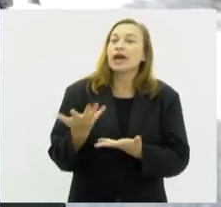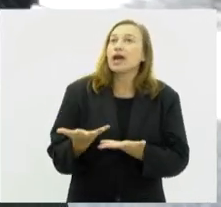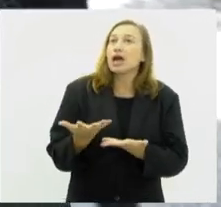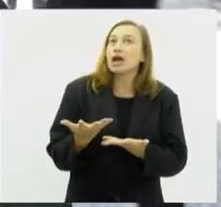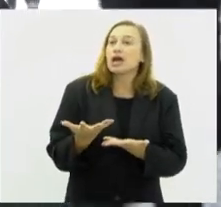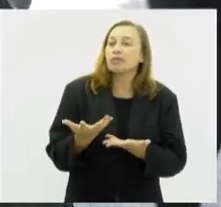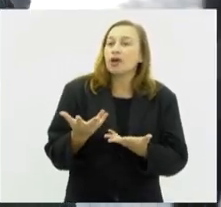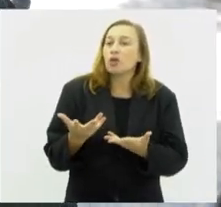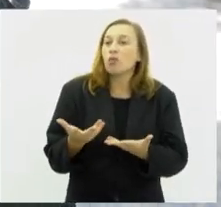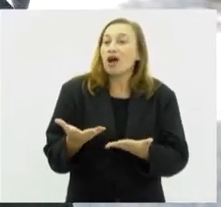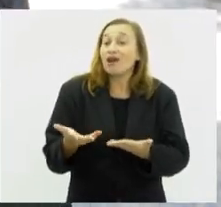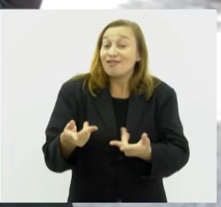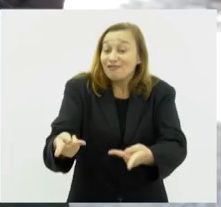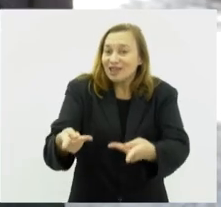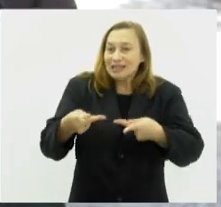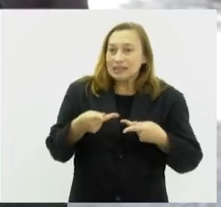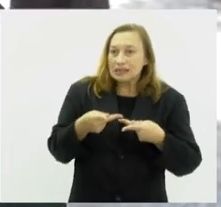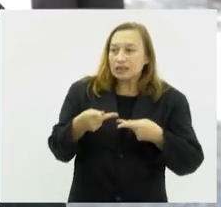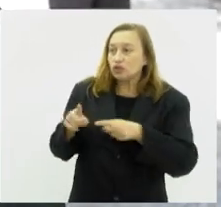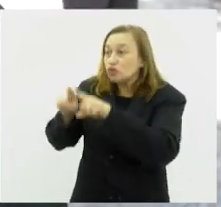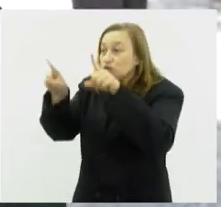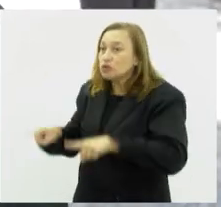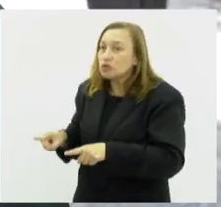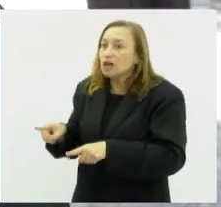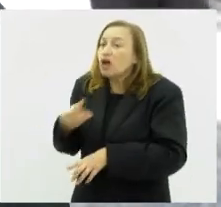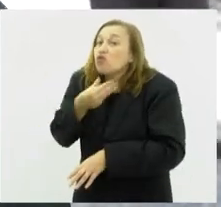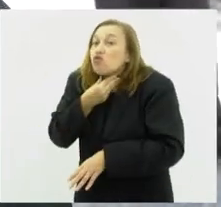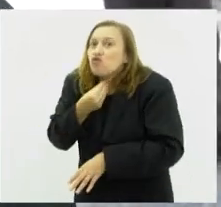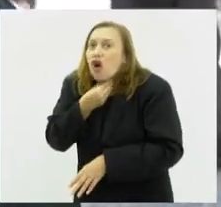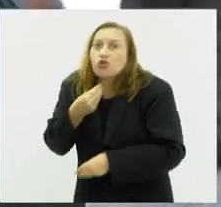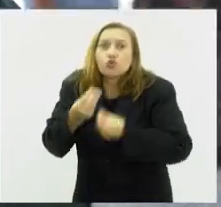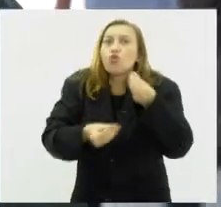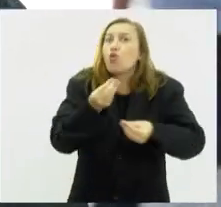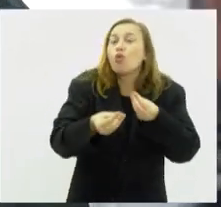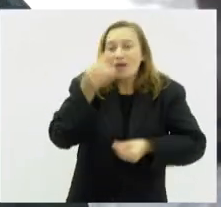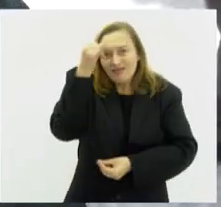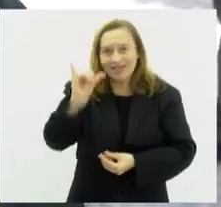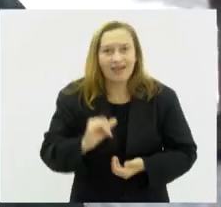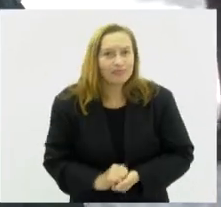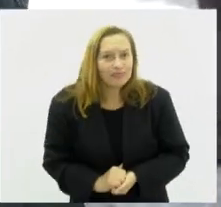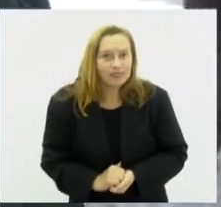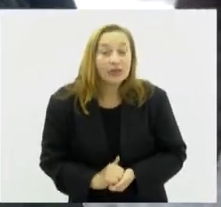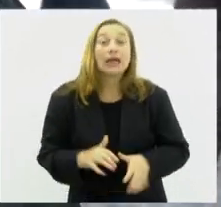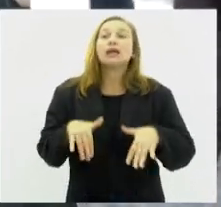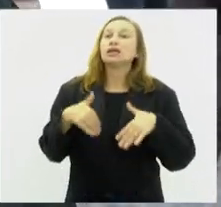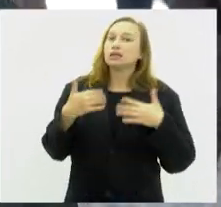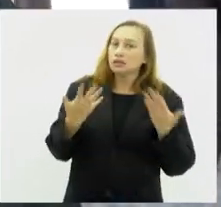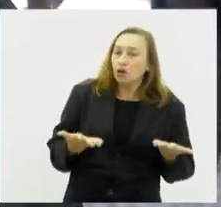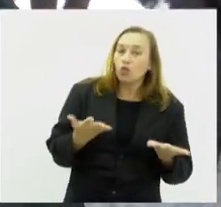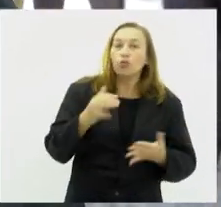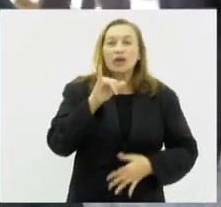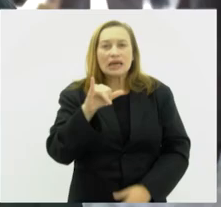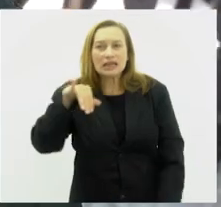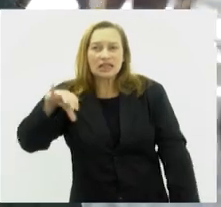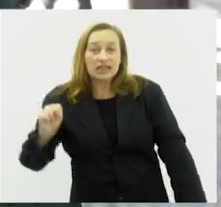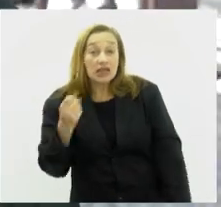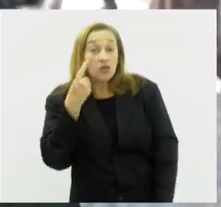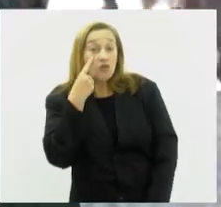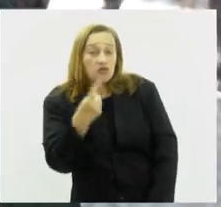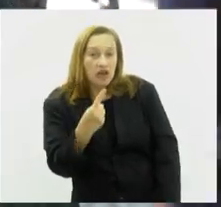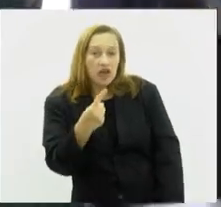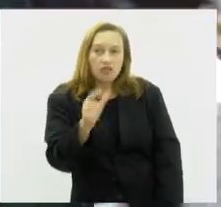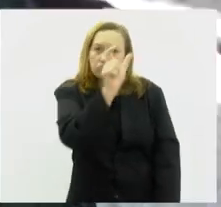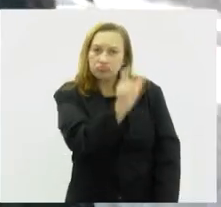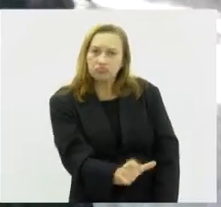um funcionário fake, vamos dizer assim, do INSS. Como evitar esse tipo de problema? Então, quando o INSS identifica que essa